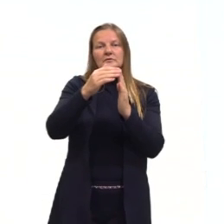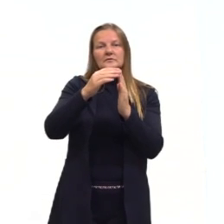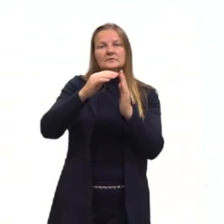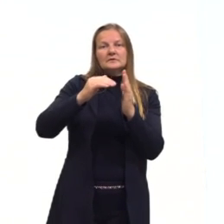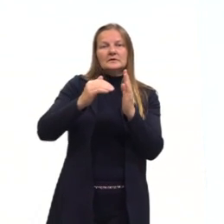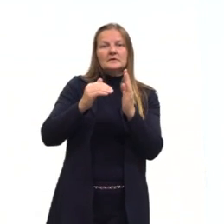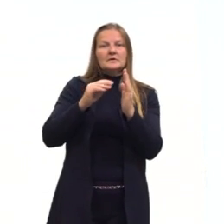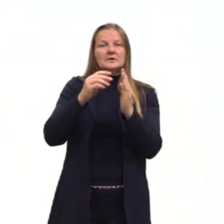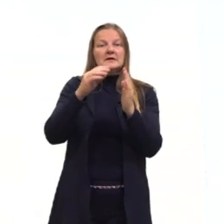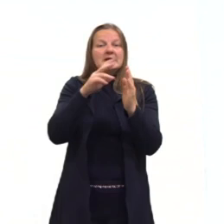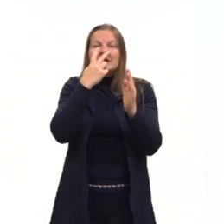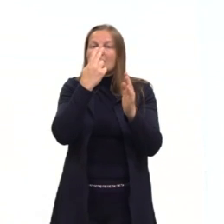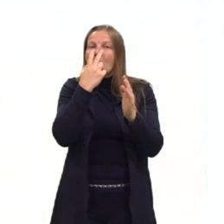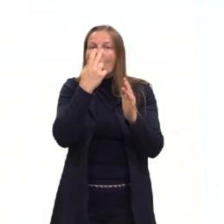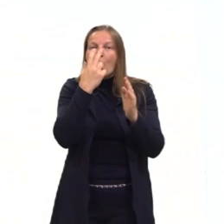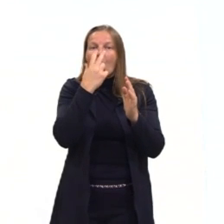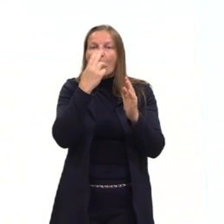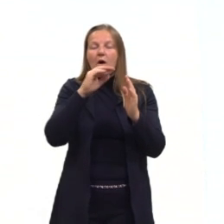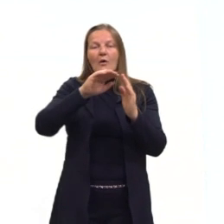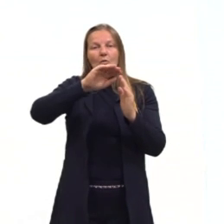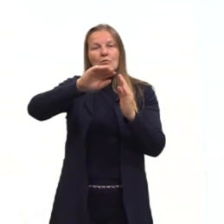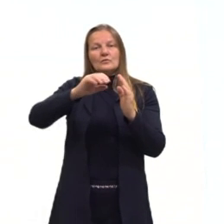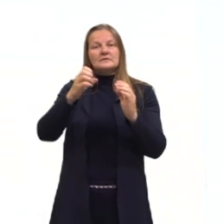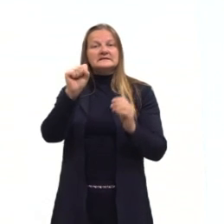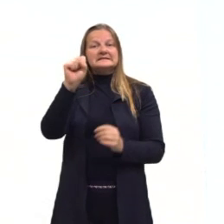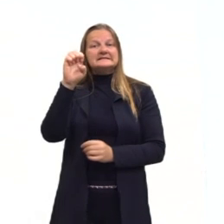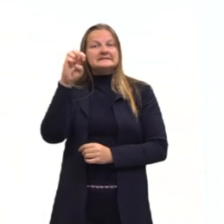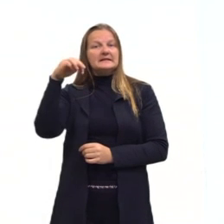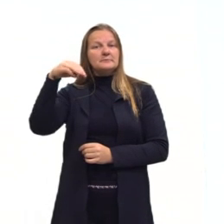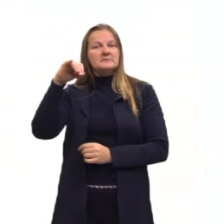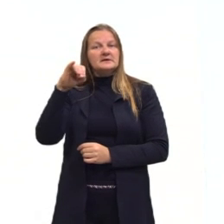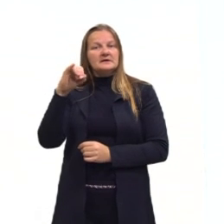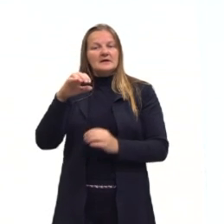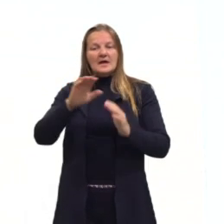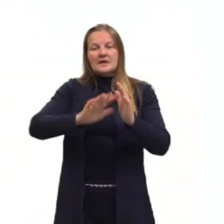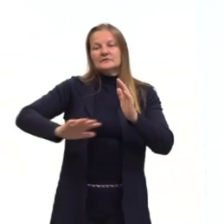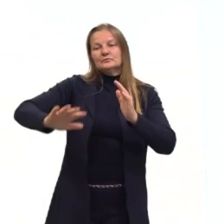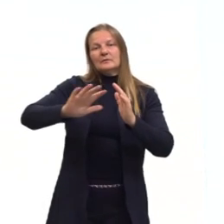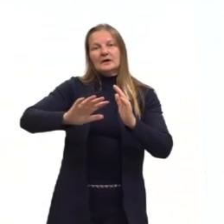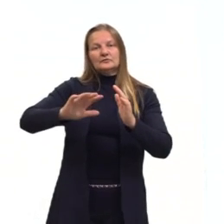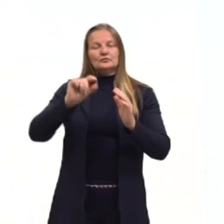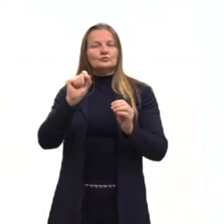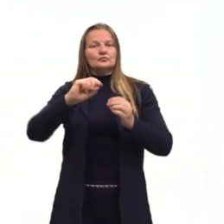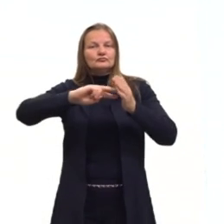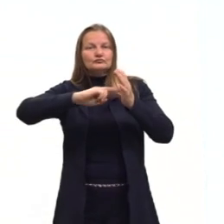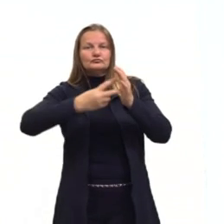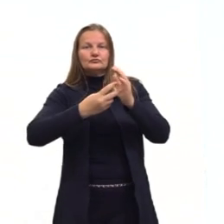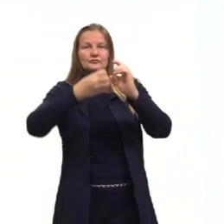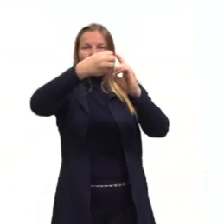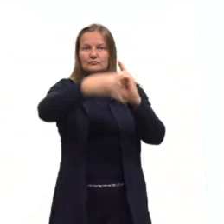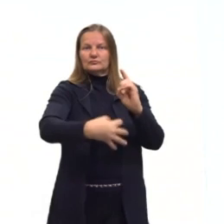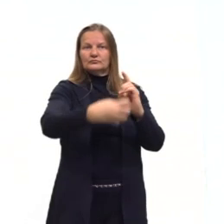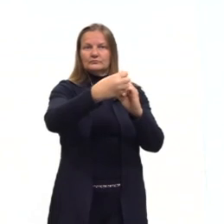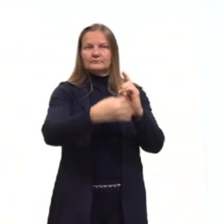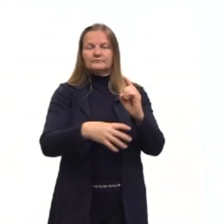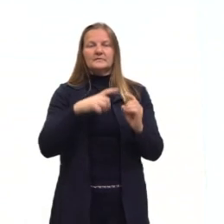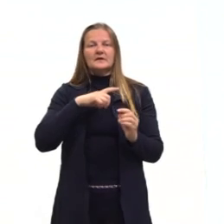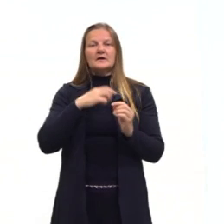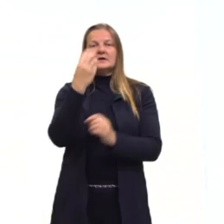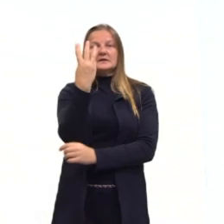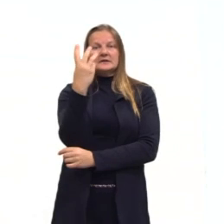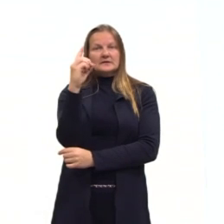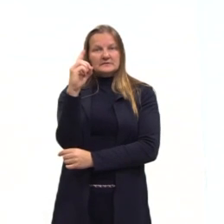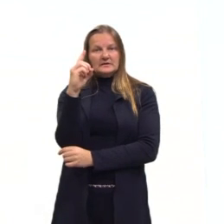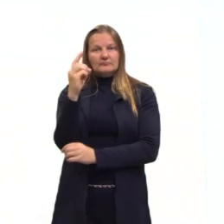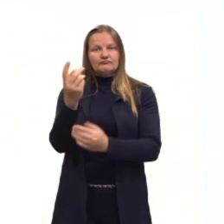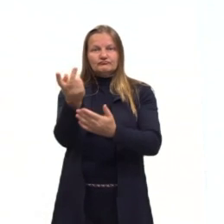em um mesmo semi-espaço. O que seria então essa definição? A gente sabe que uma figura tridimensional,